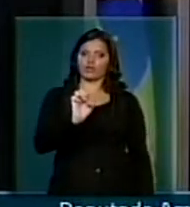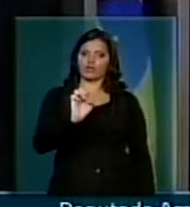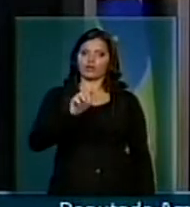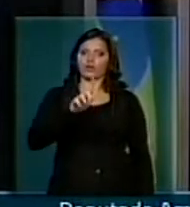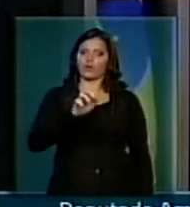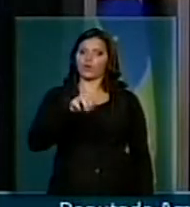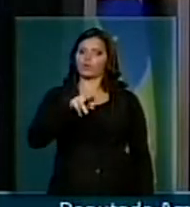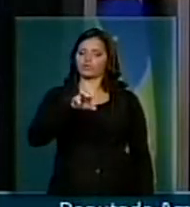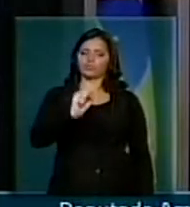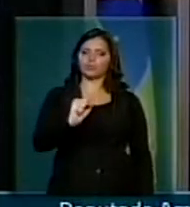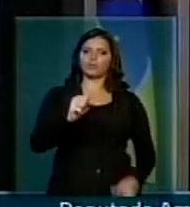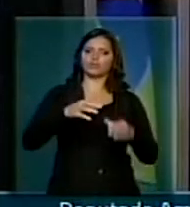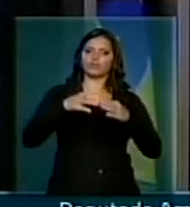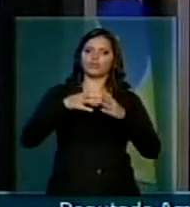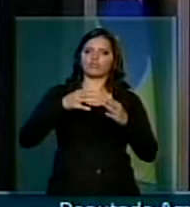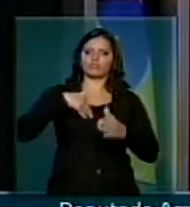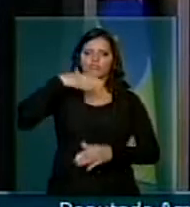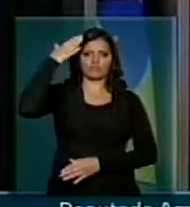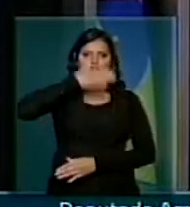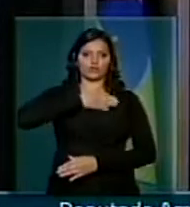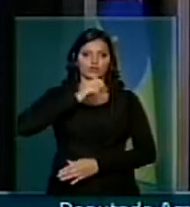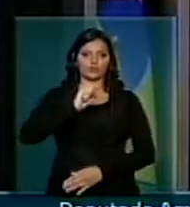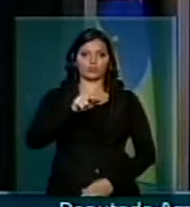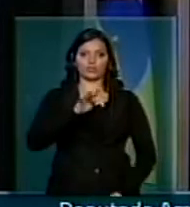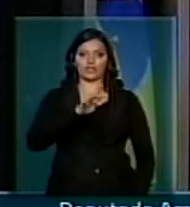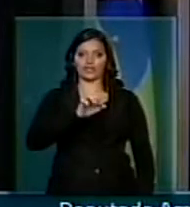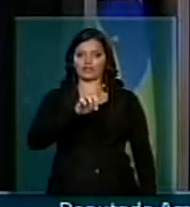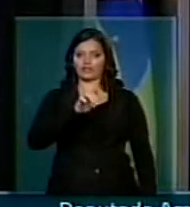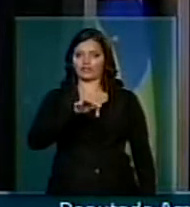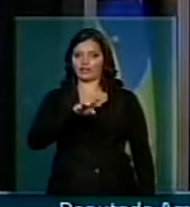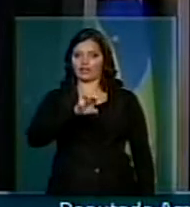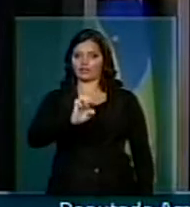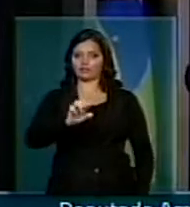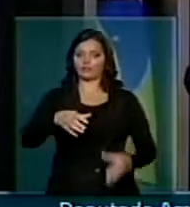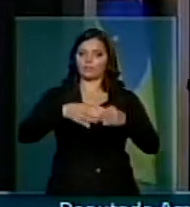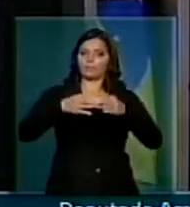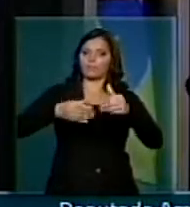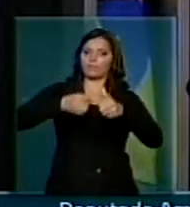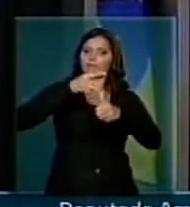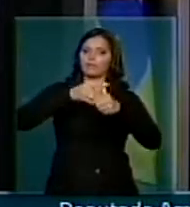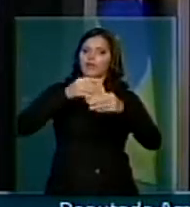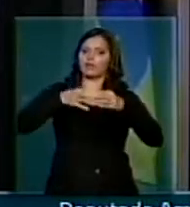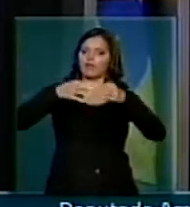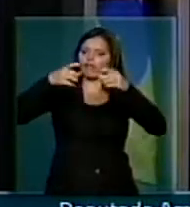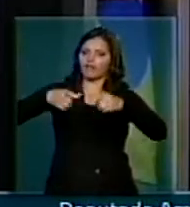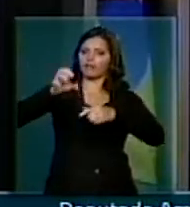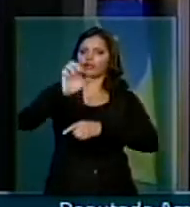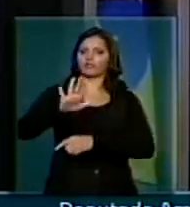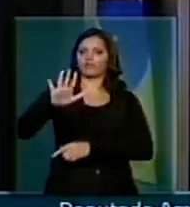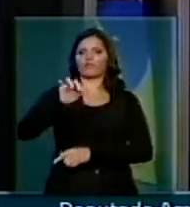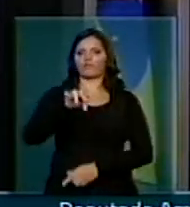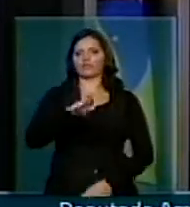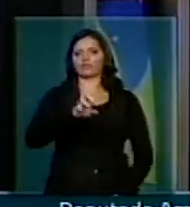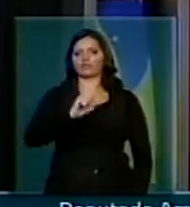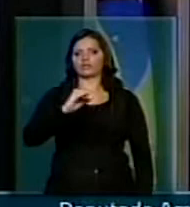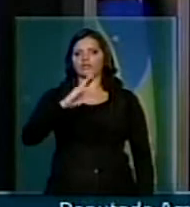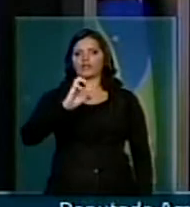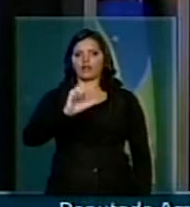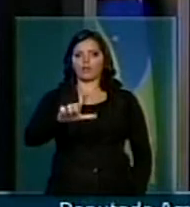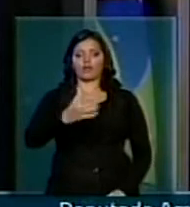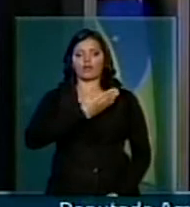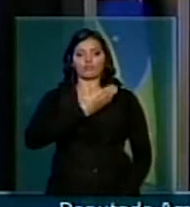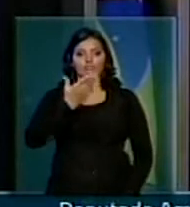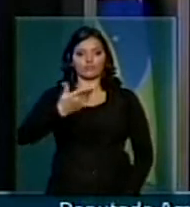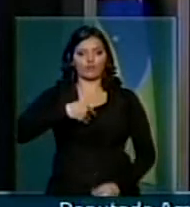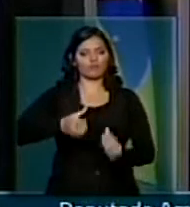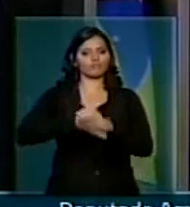Oleskovski, que é o superintendente da primeira região fiscal, colega nosso, também cumprimentar por estar